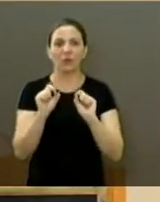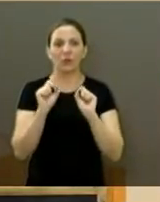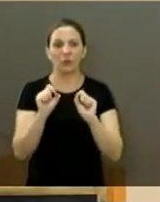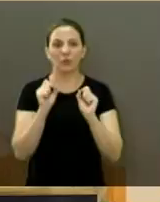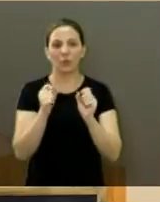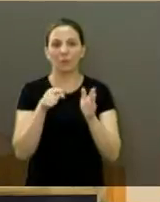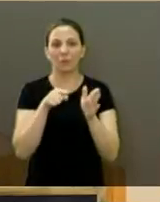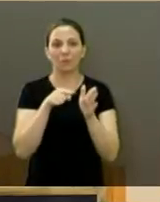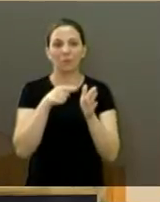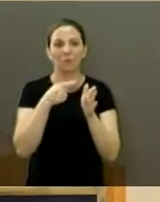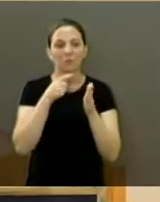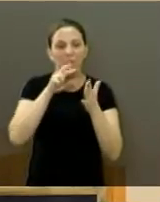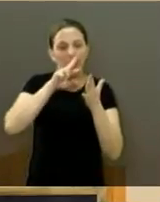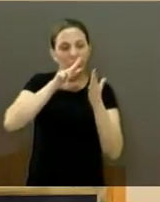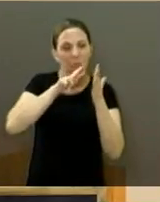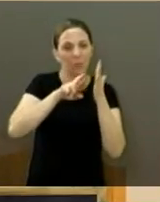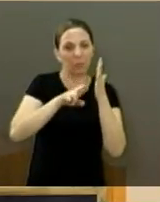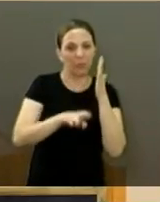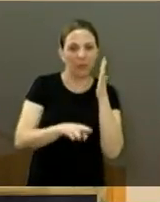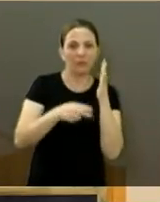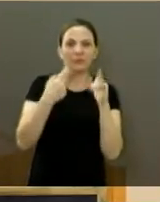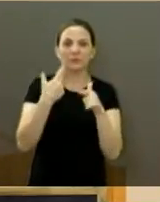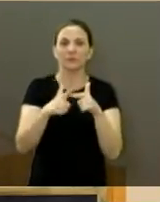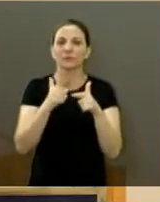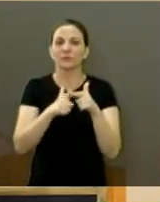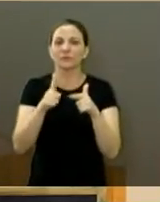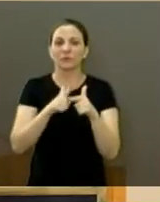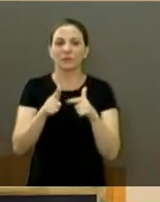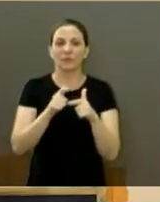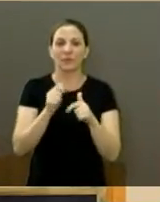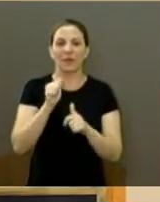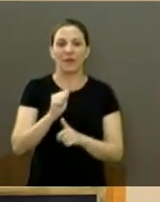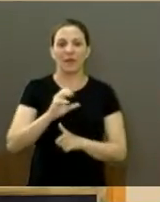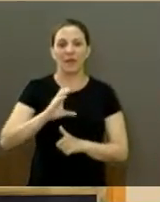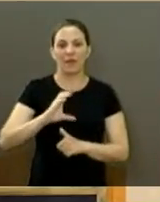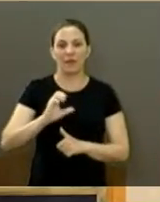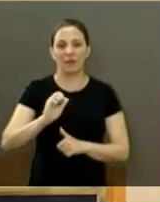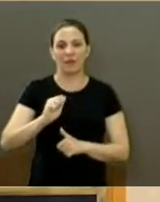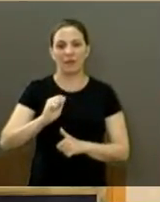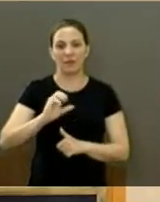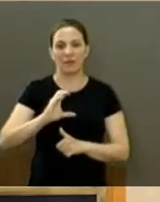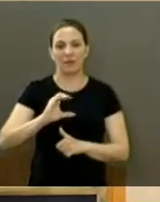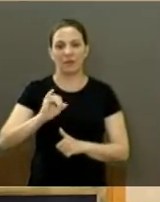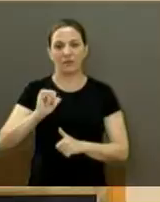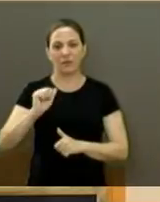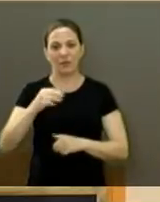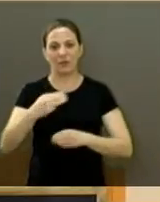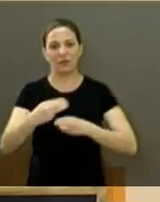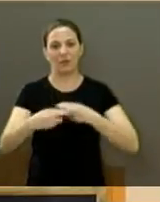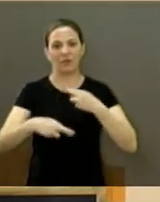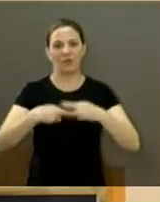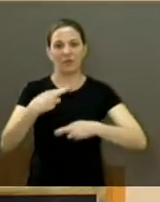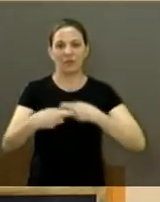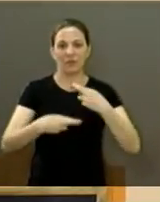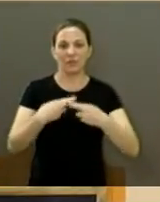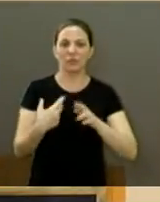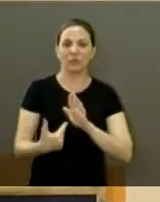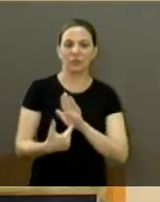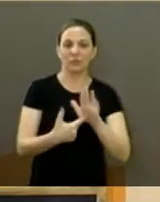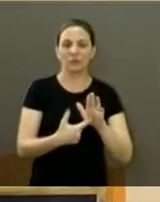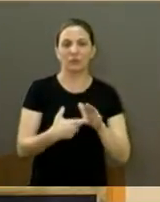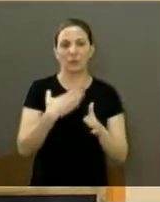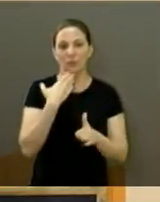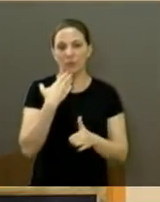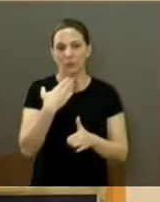levantamos, né, referente à cooperativa Acácio. E apresentamos os pedidos que eles